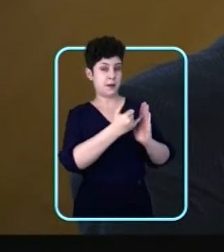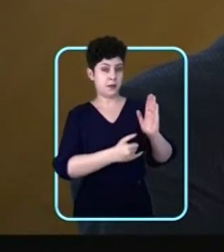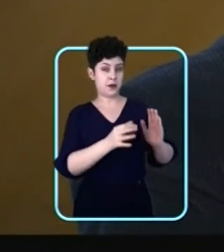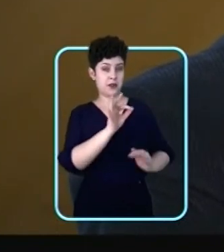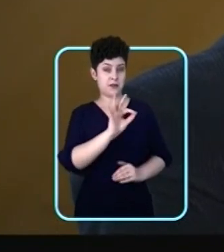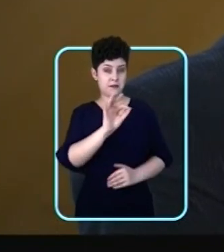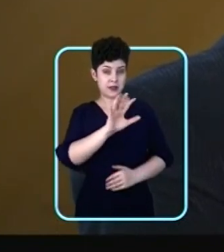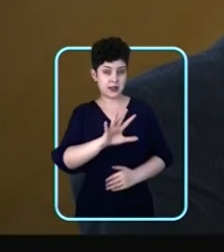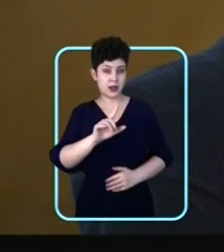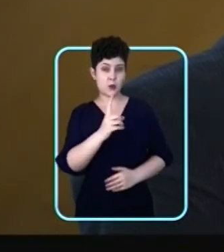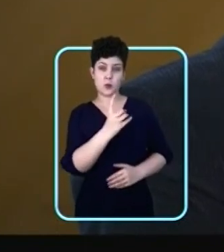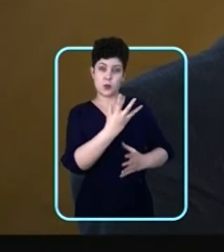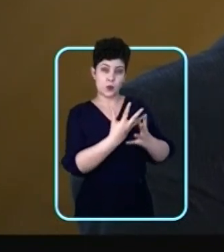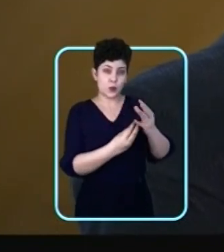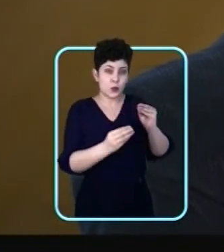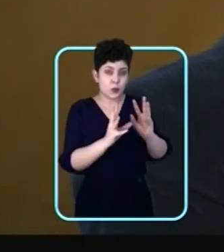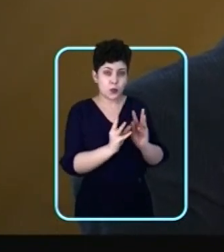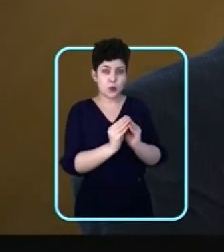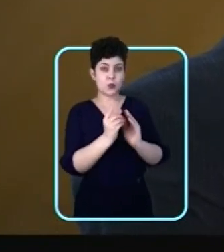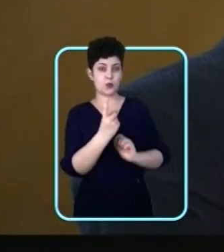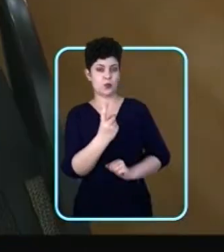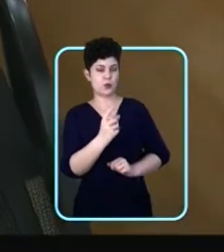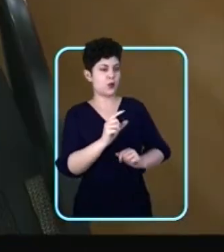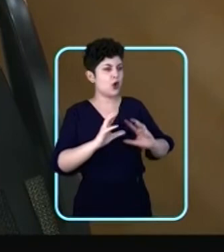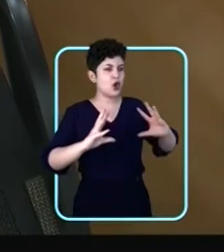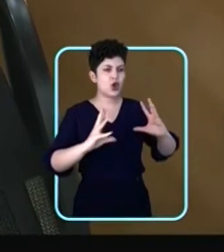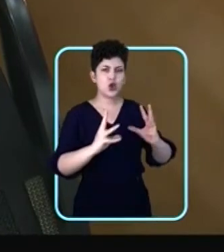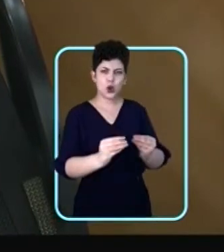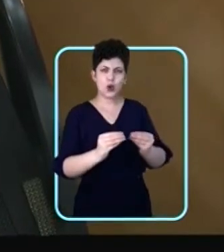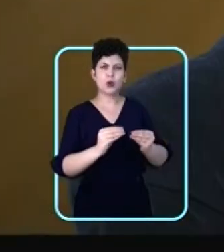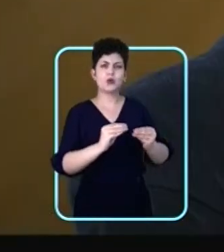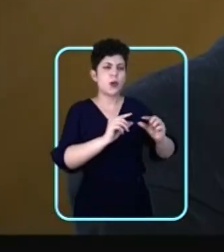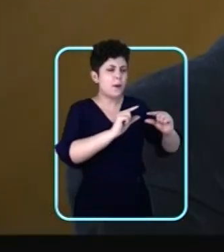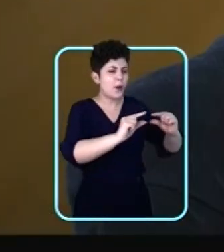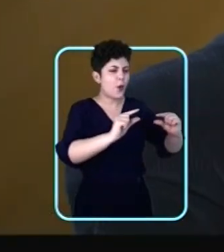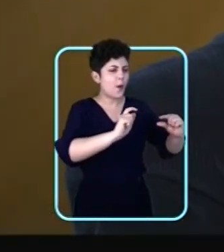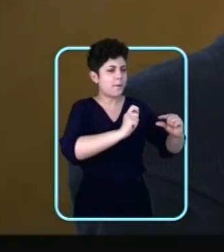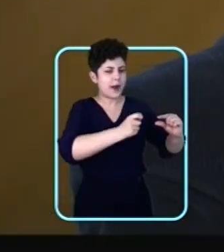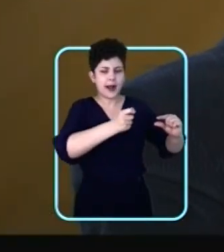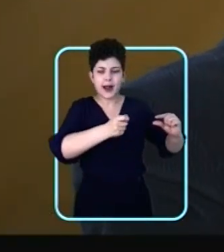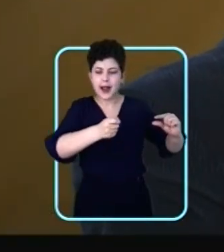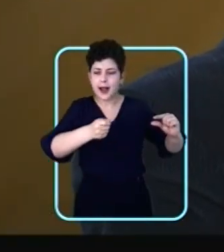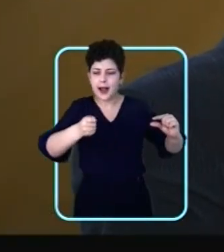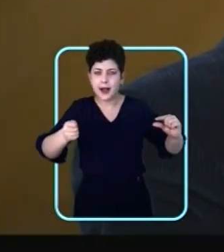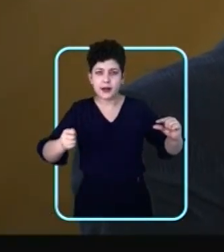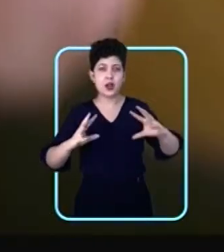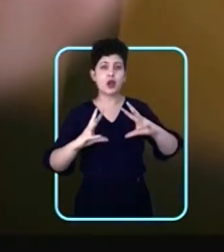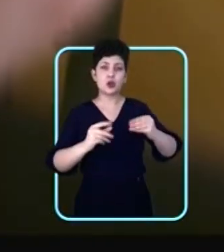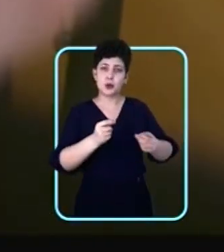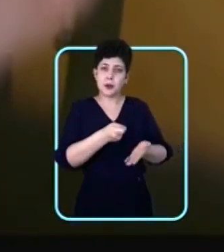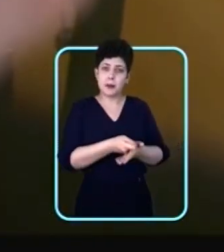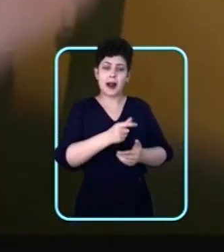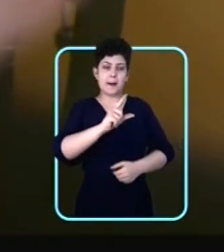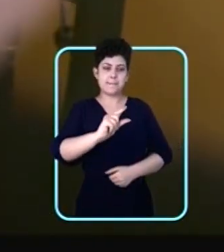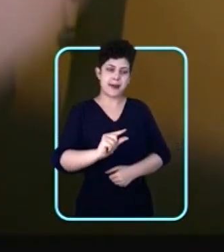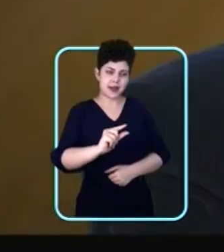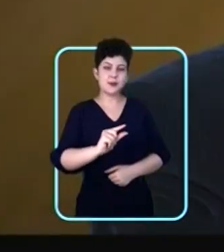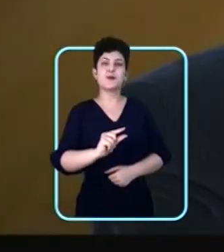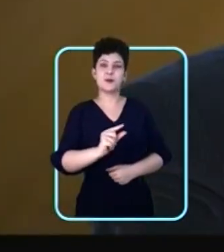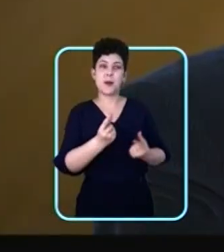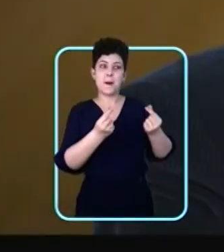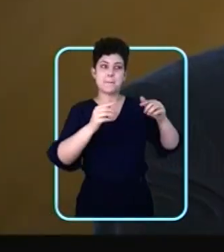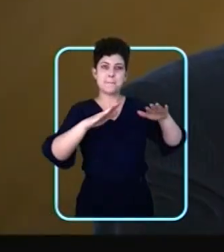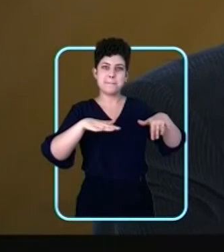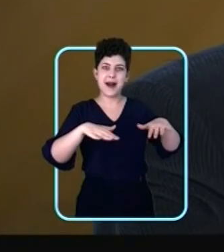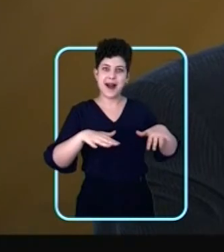todos os preços da economia. Porque ninguém vai só negar. Se tem mais gente pagando, todo mundo vai pagar menos. Portanto, nós vamos ter menos